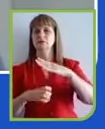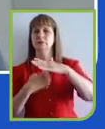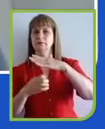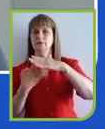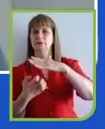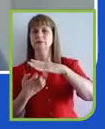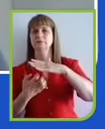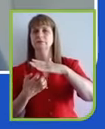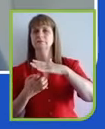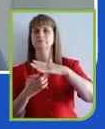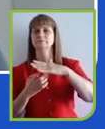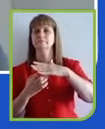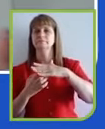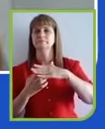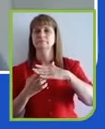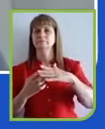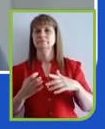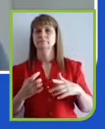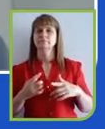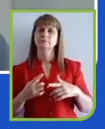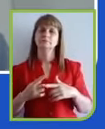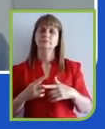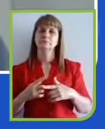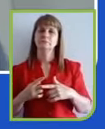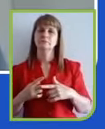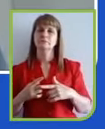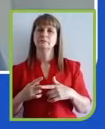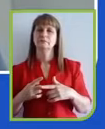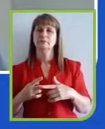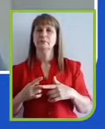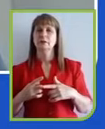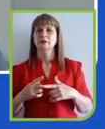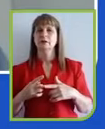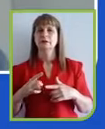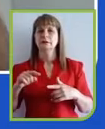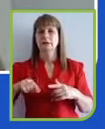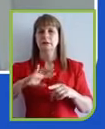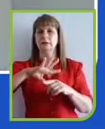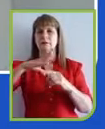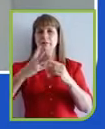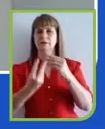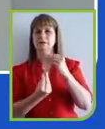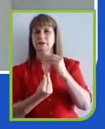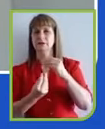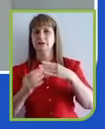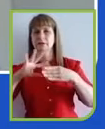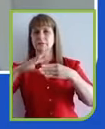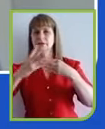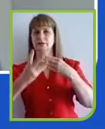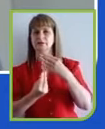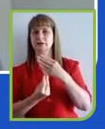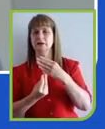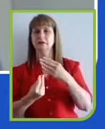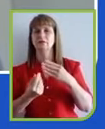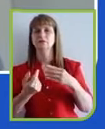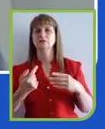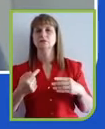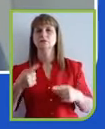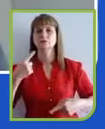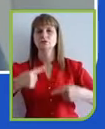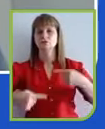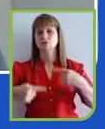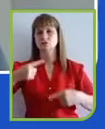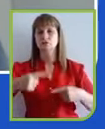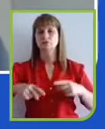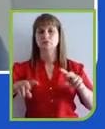Por coincidência, eu diria que na Braskem, quando discutimos o assunto do propósito, chegamos à